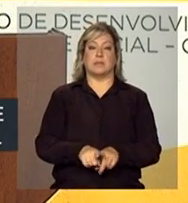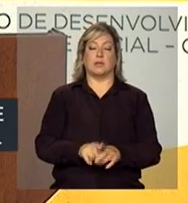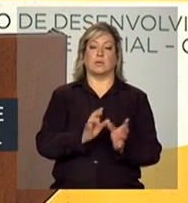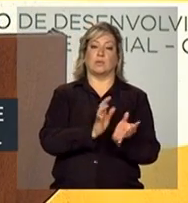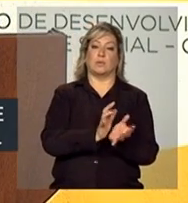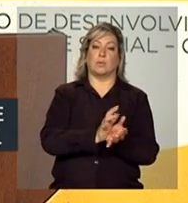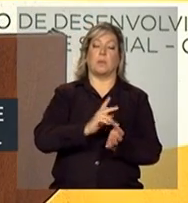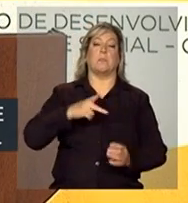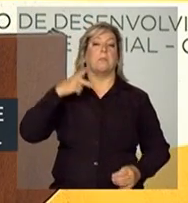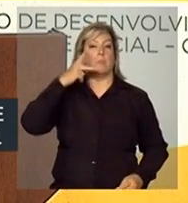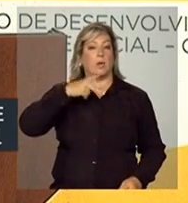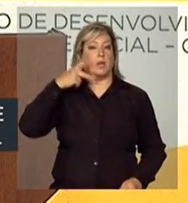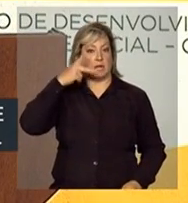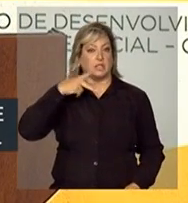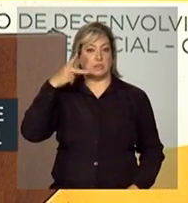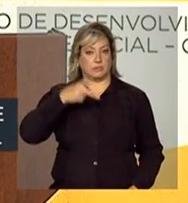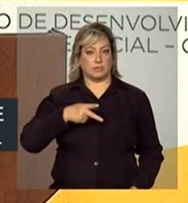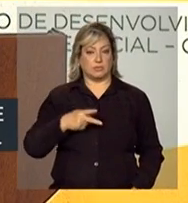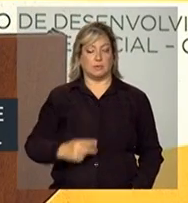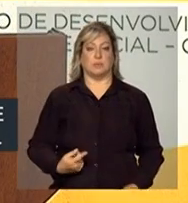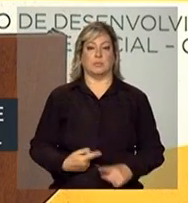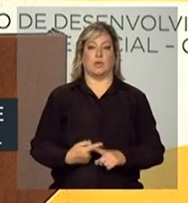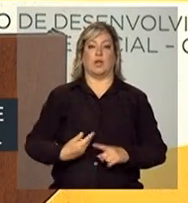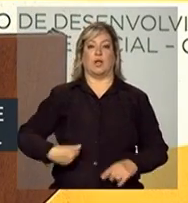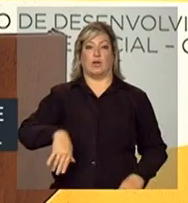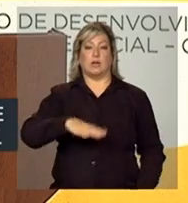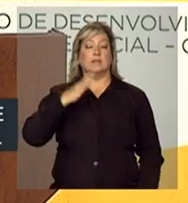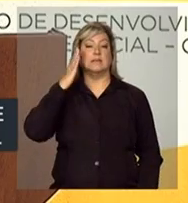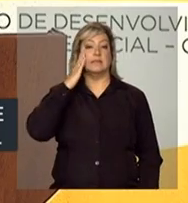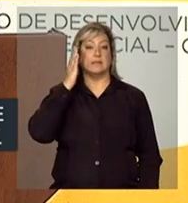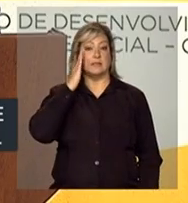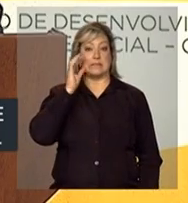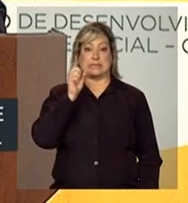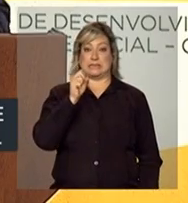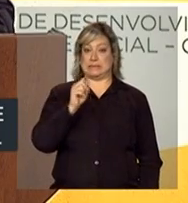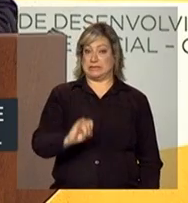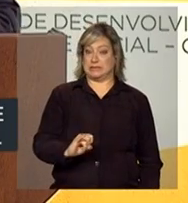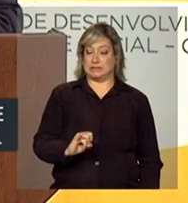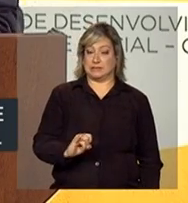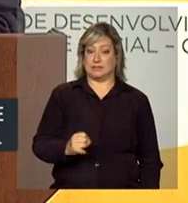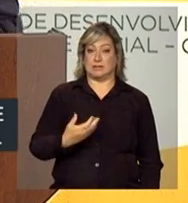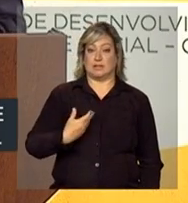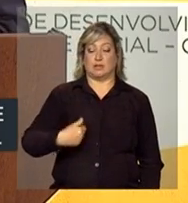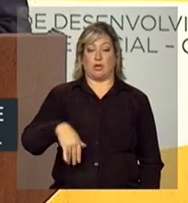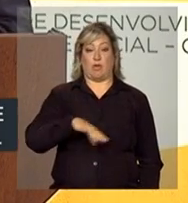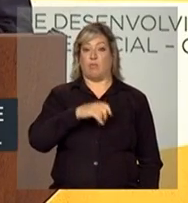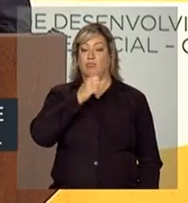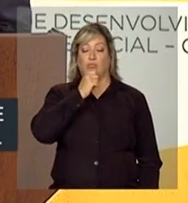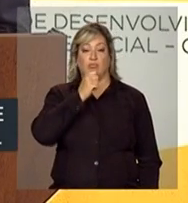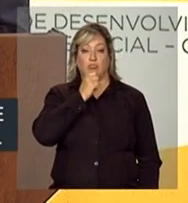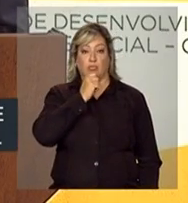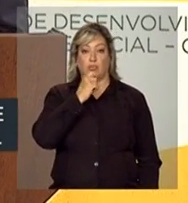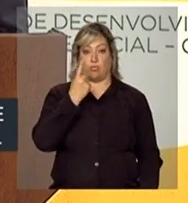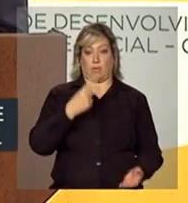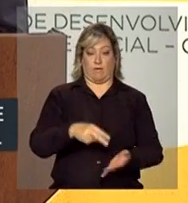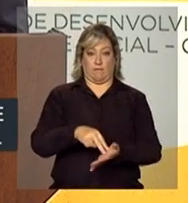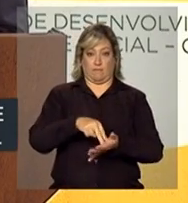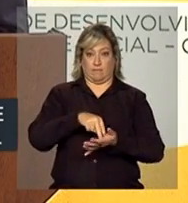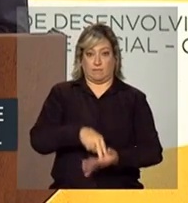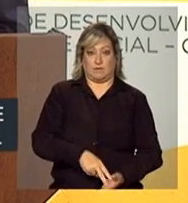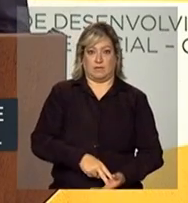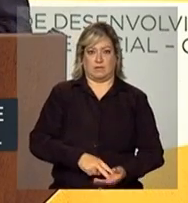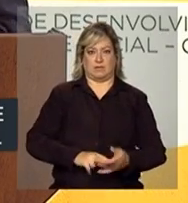campo político, porque sabemos que, se não temos uma sólida articulação